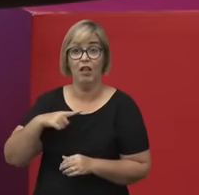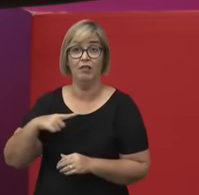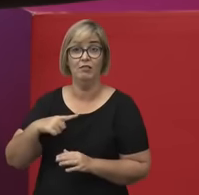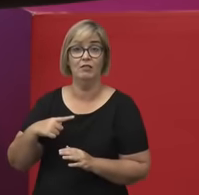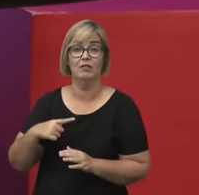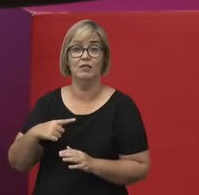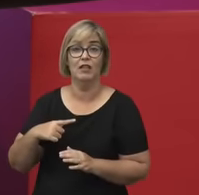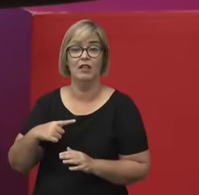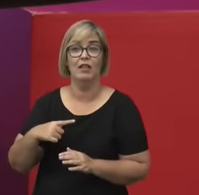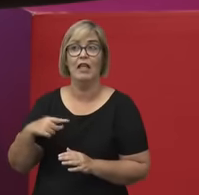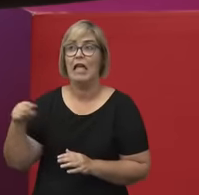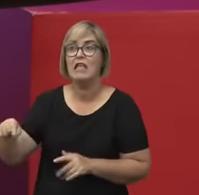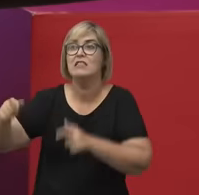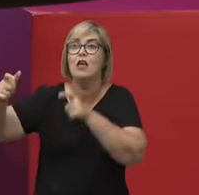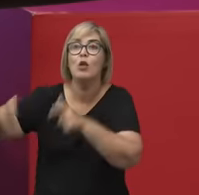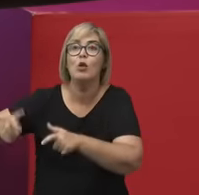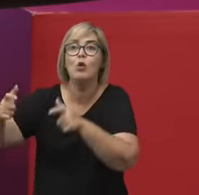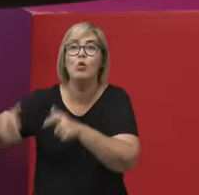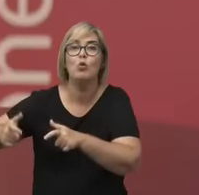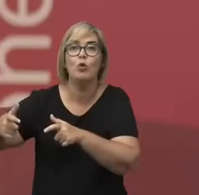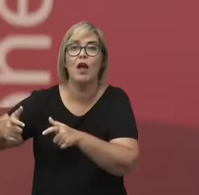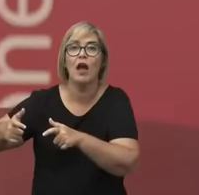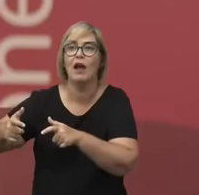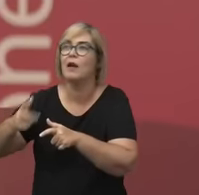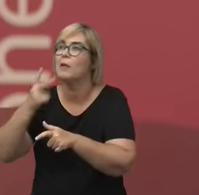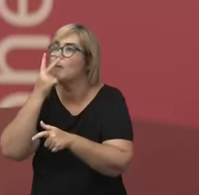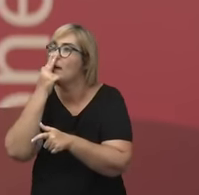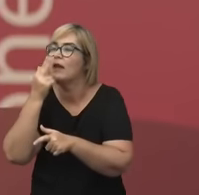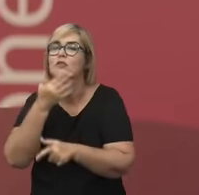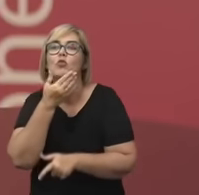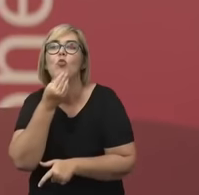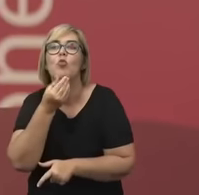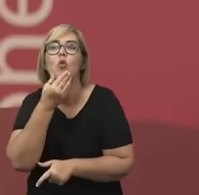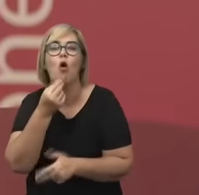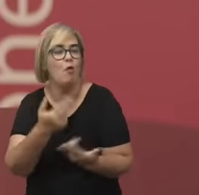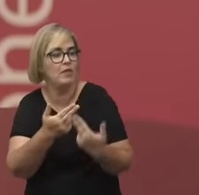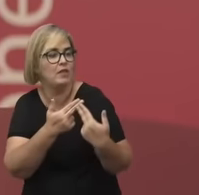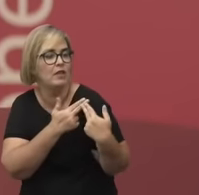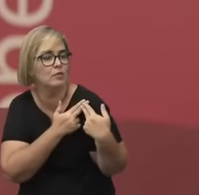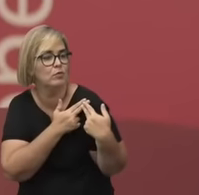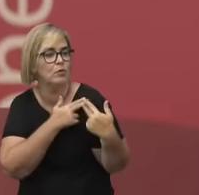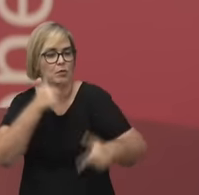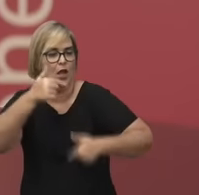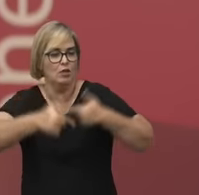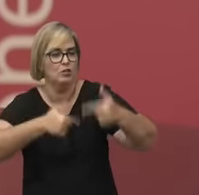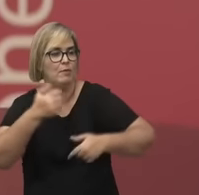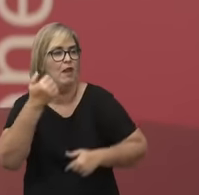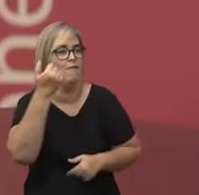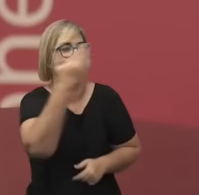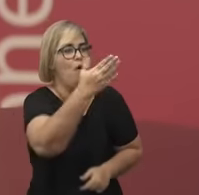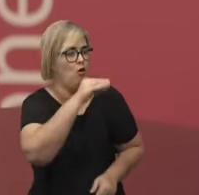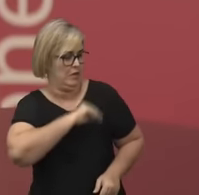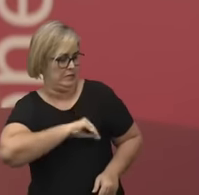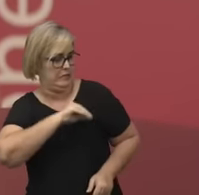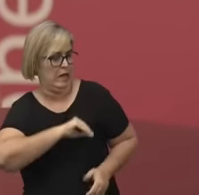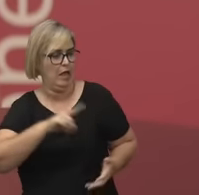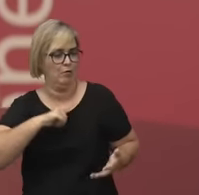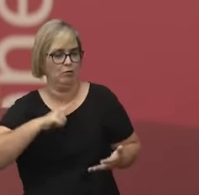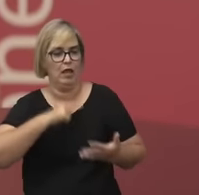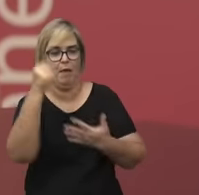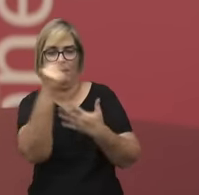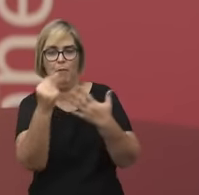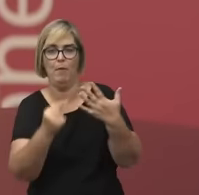esse lugar social dado a um homem de provedor e de trabalhador. E aí a pergunta é, atrás de uma grande